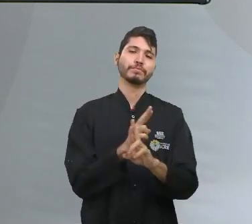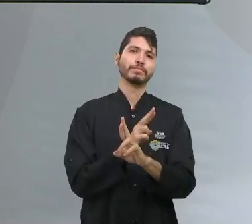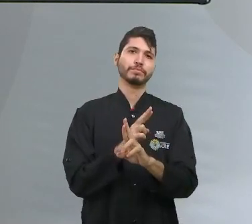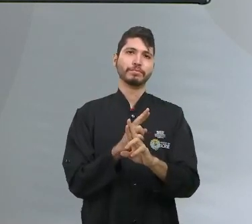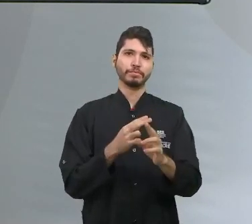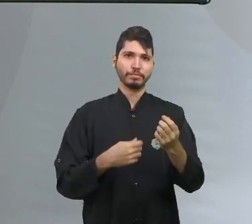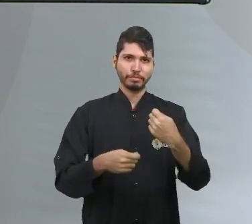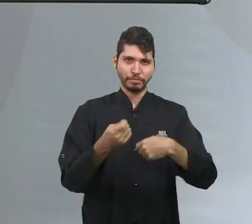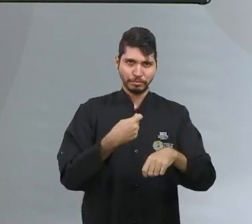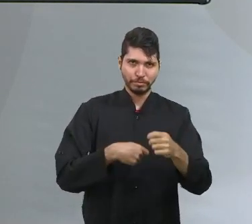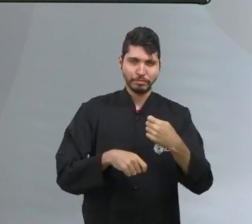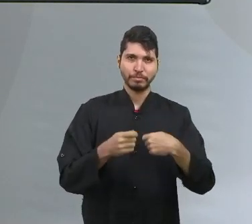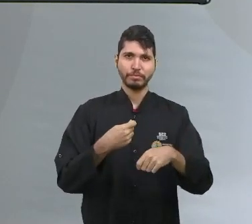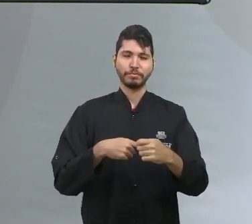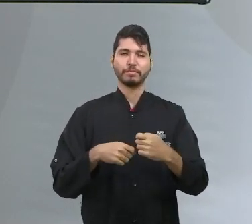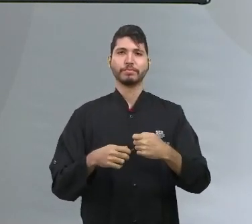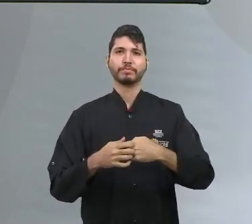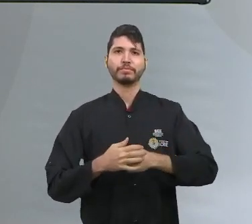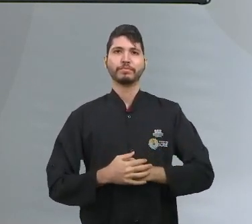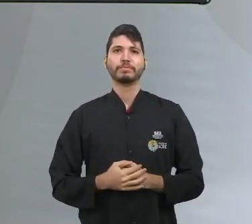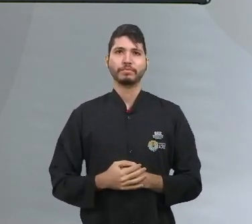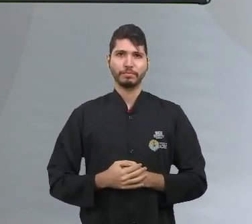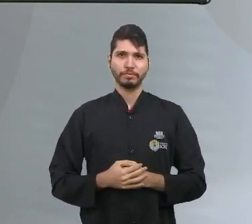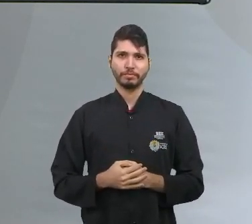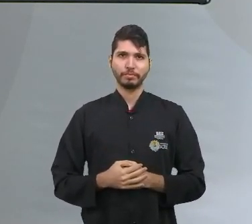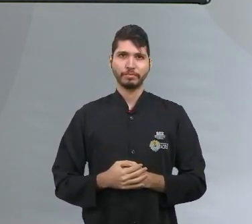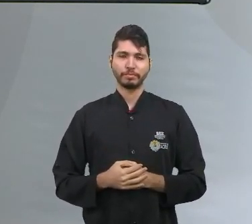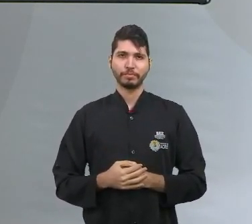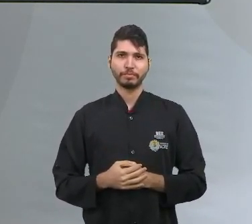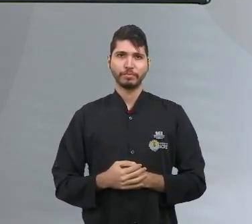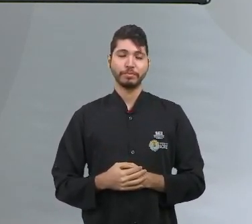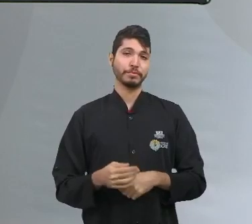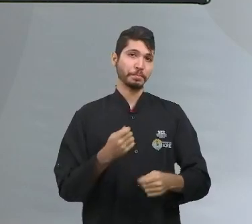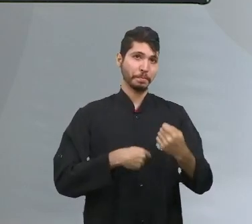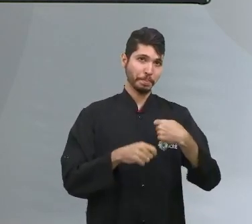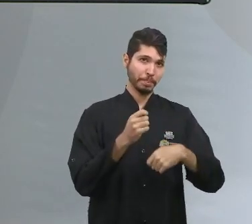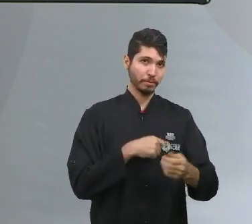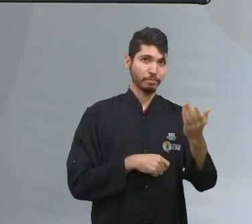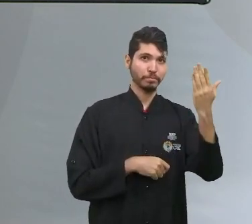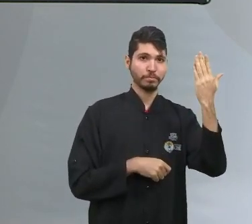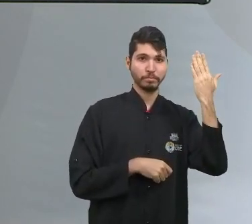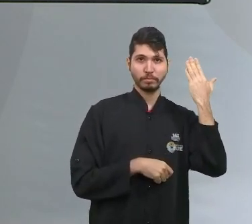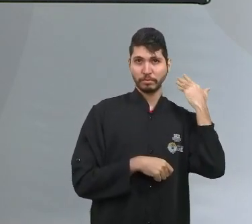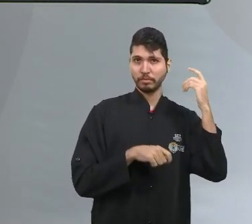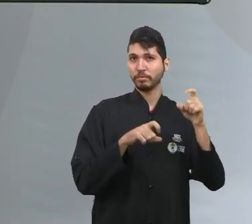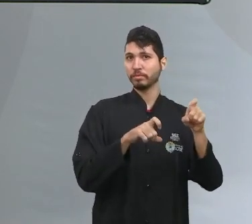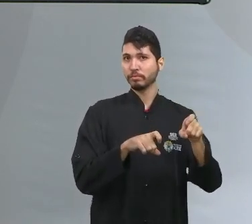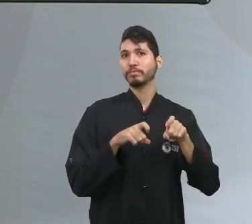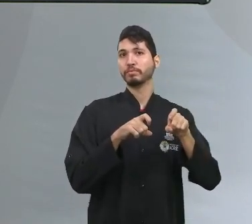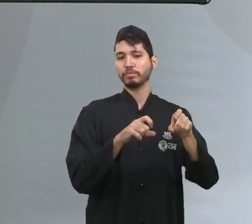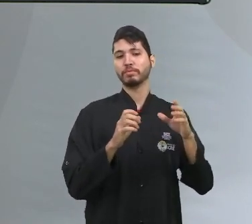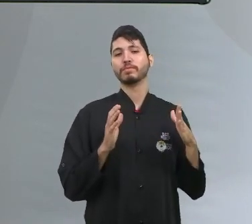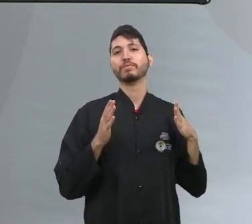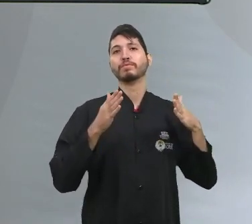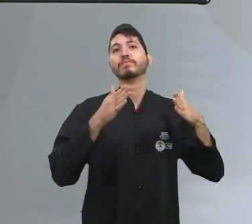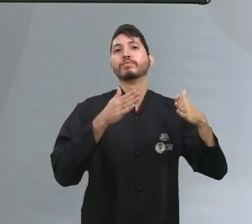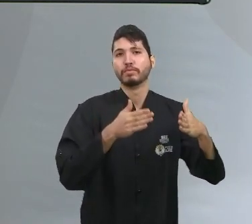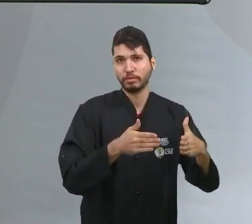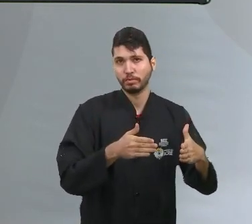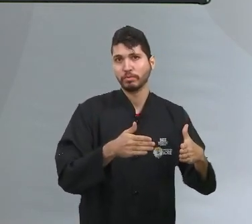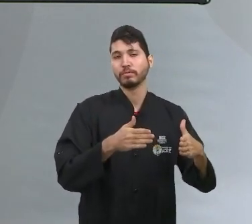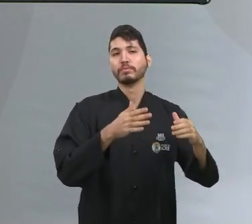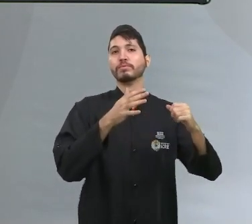característica prioritária de uma economia que existiu no passado, não que a agricultura ela tenha perdido a sua